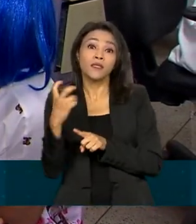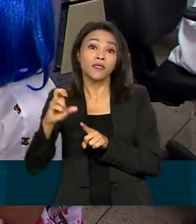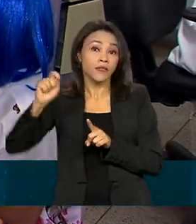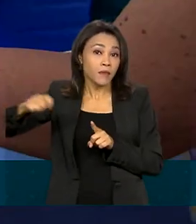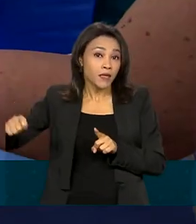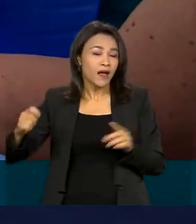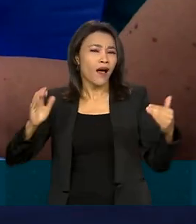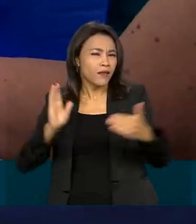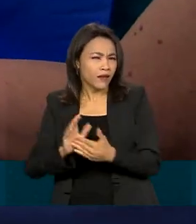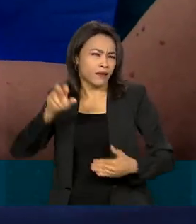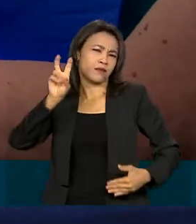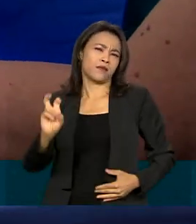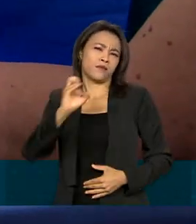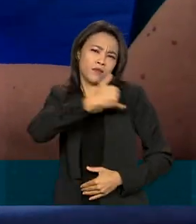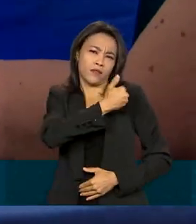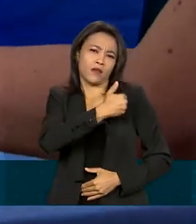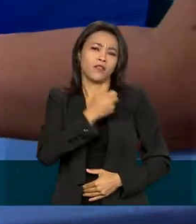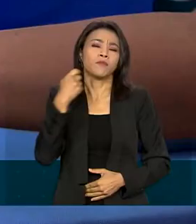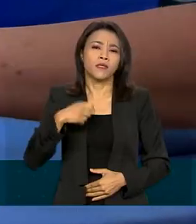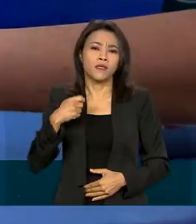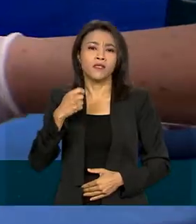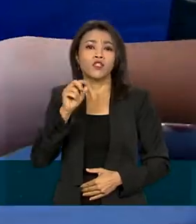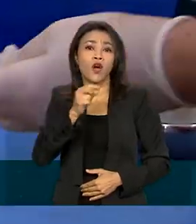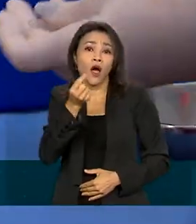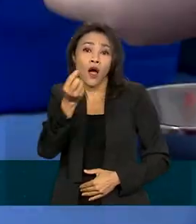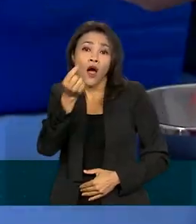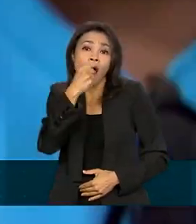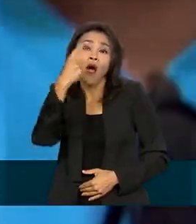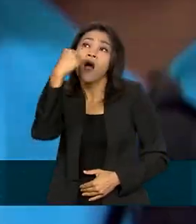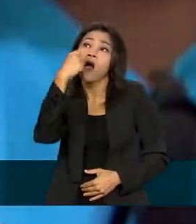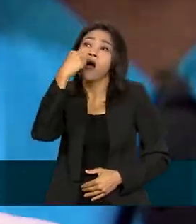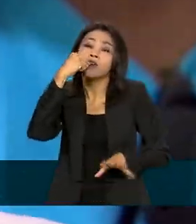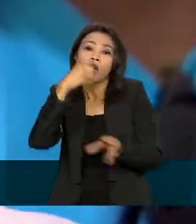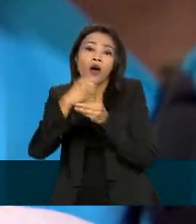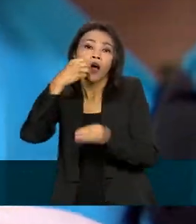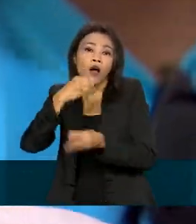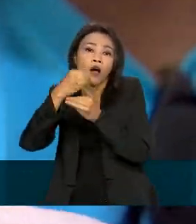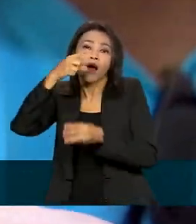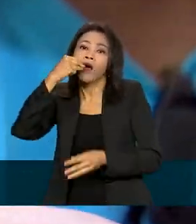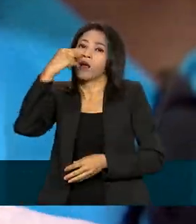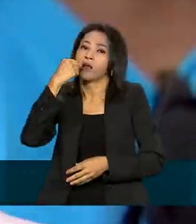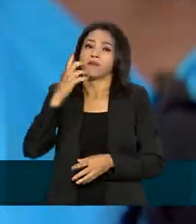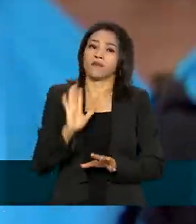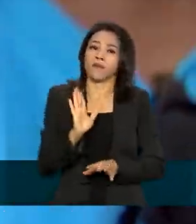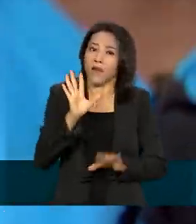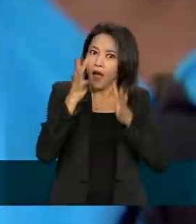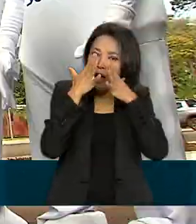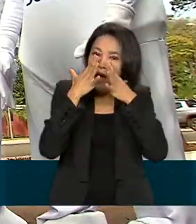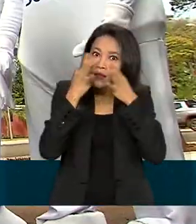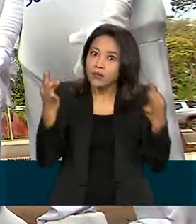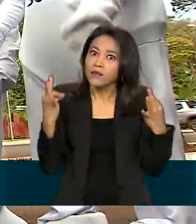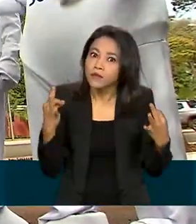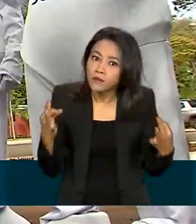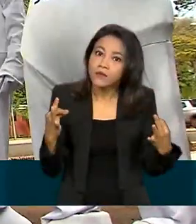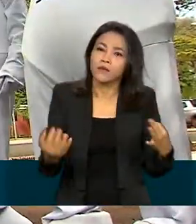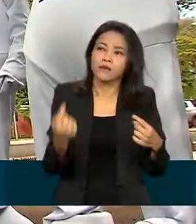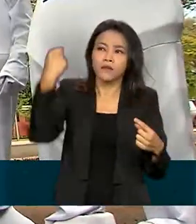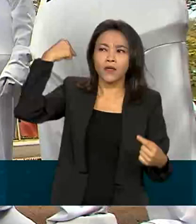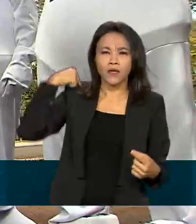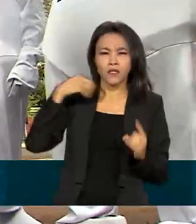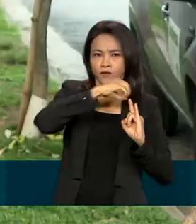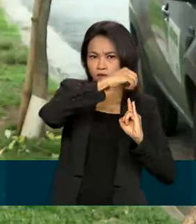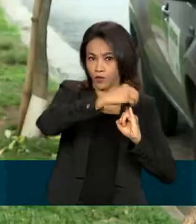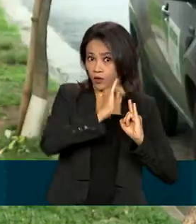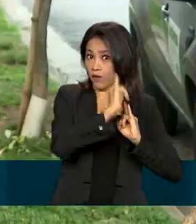anos. As crianças devem receber doses de reforço anualmente. Mas há um alerta. Segundo a Fiocruz, desde 2015,